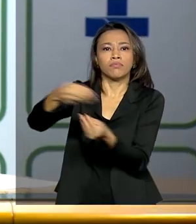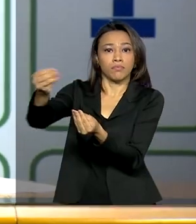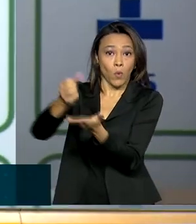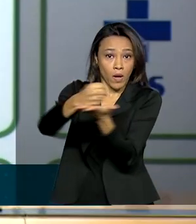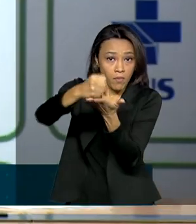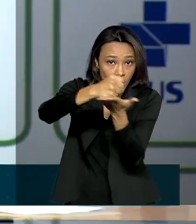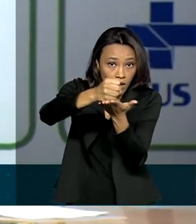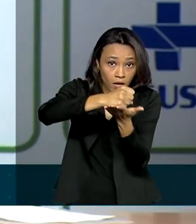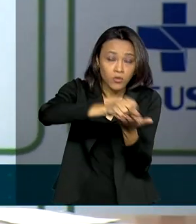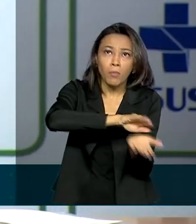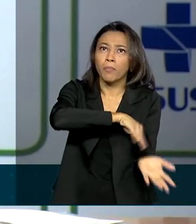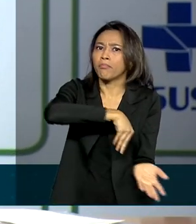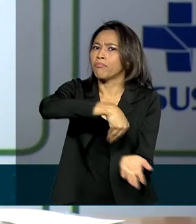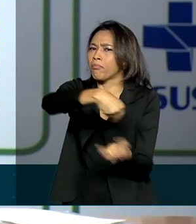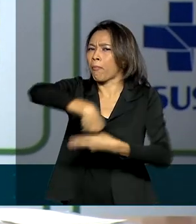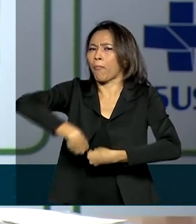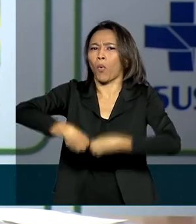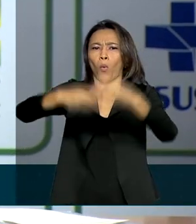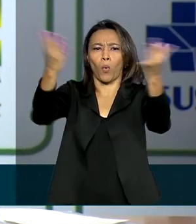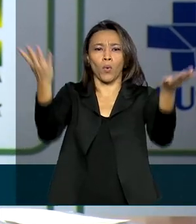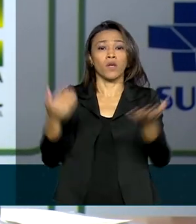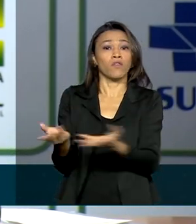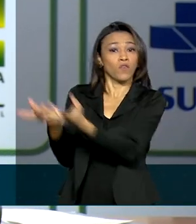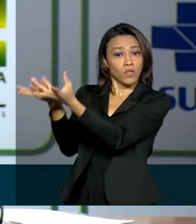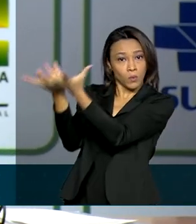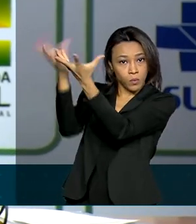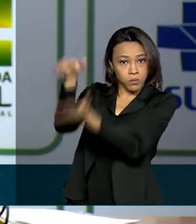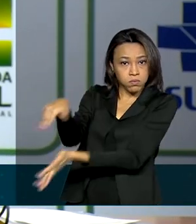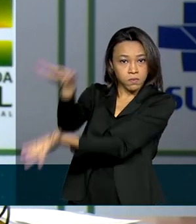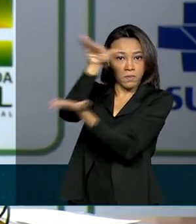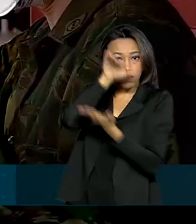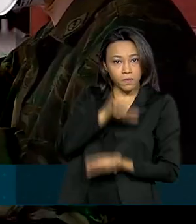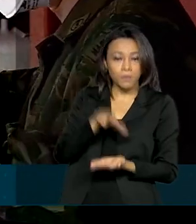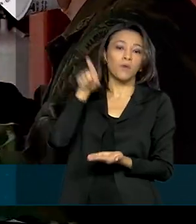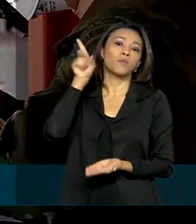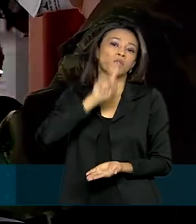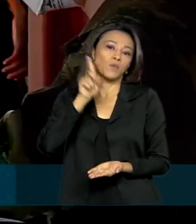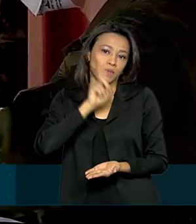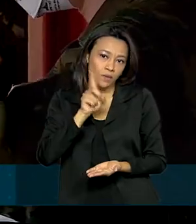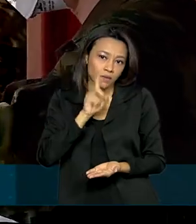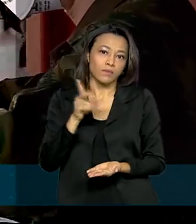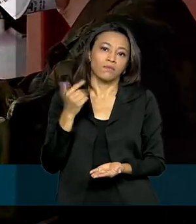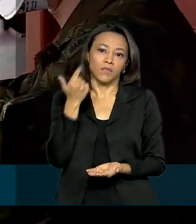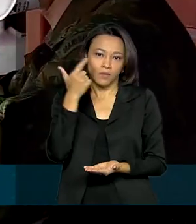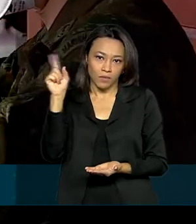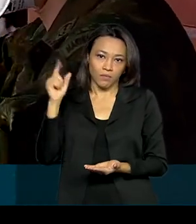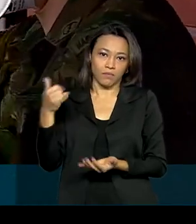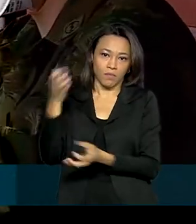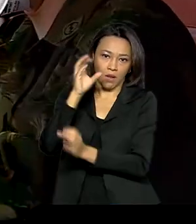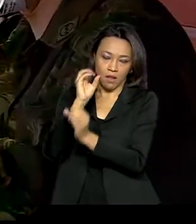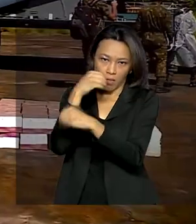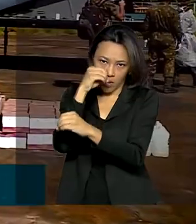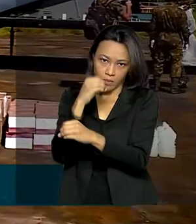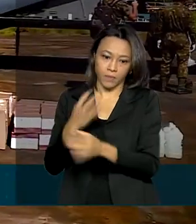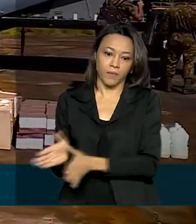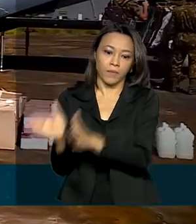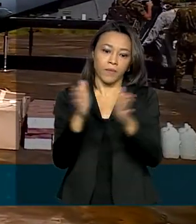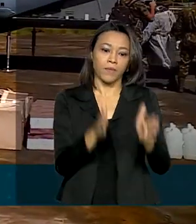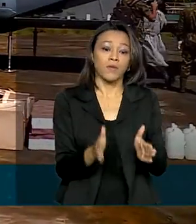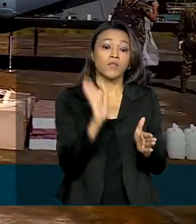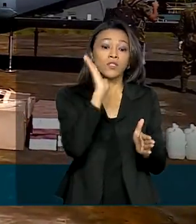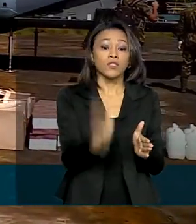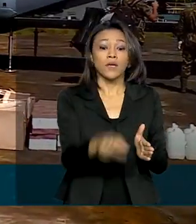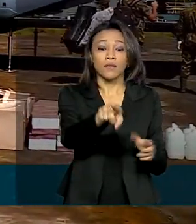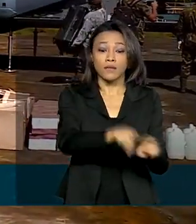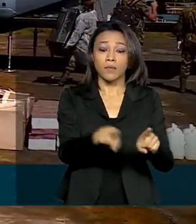hidroxicloroquina que nos foi doada pelos Estados Unidos, pelo Laboratório Novartis. A saúde indígena também recebeu atenção. Foram